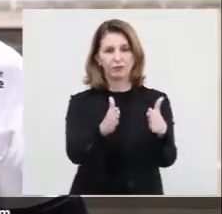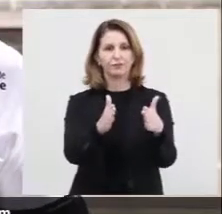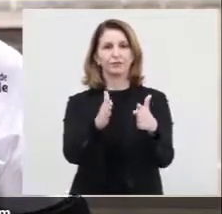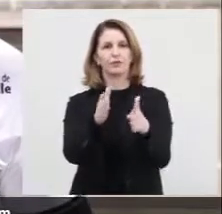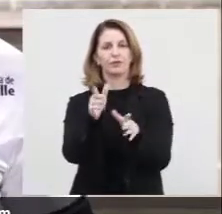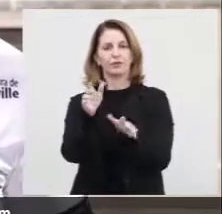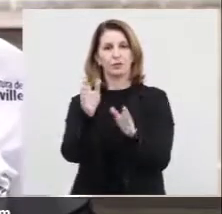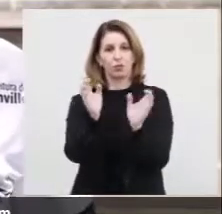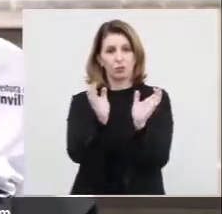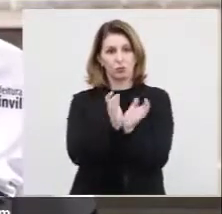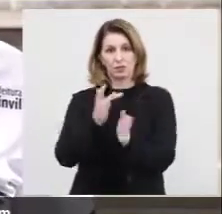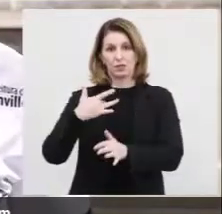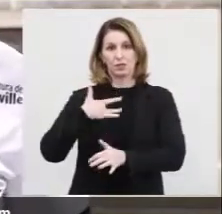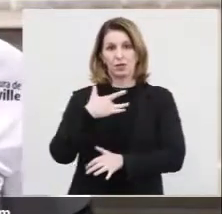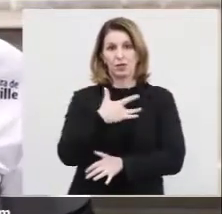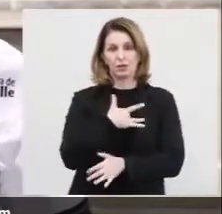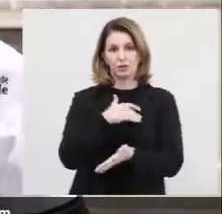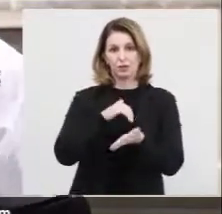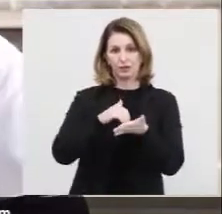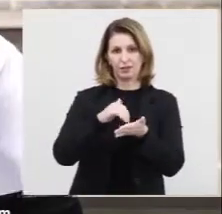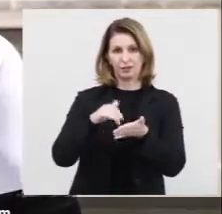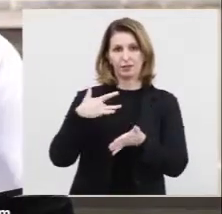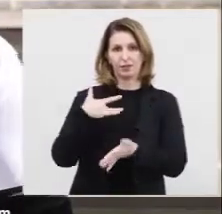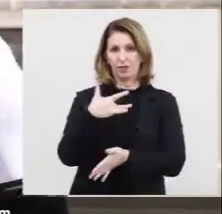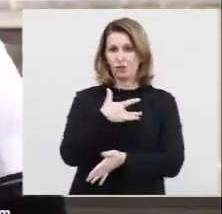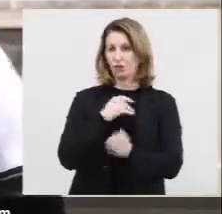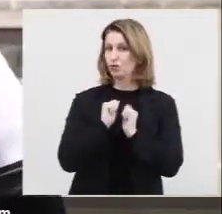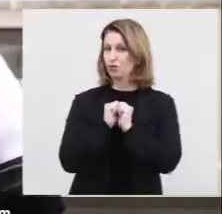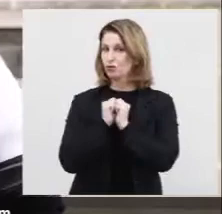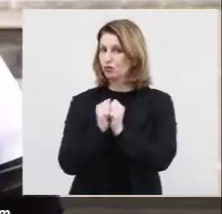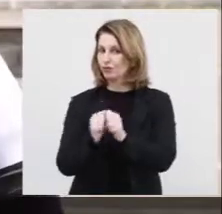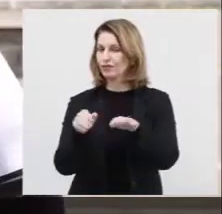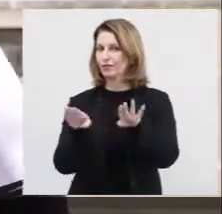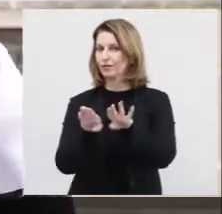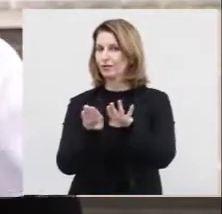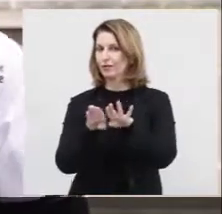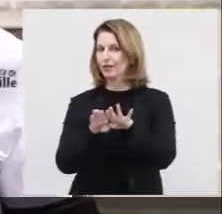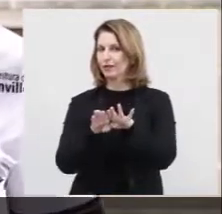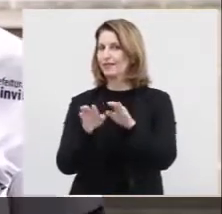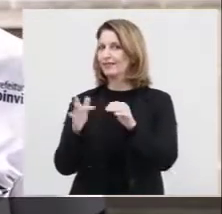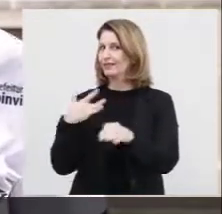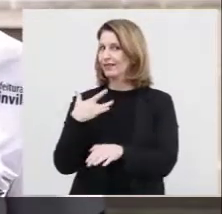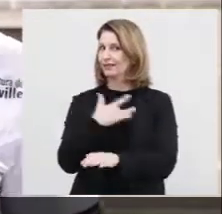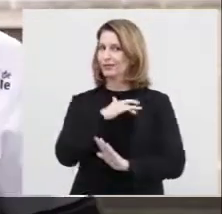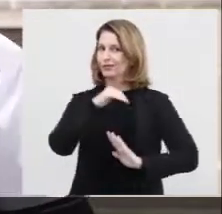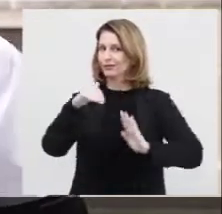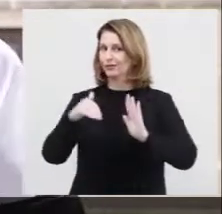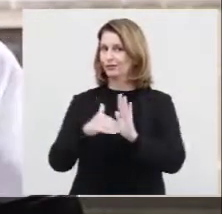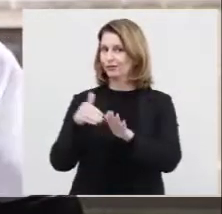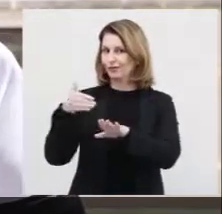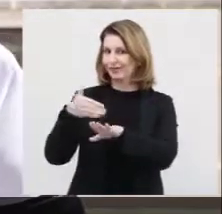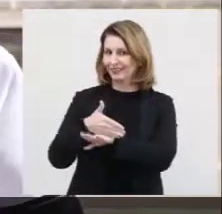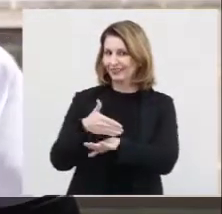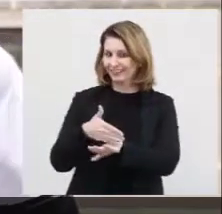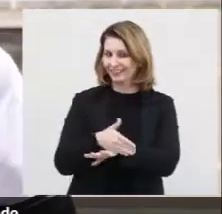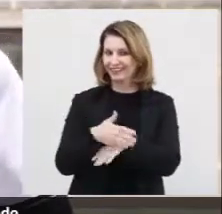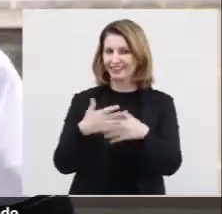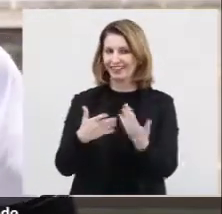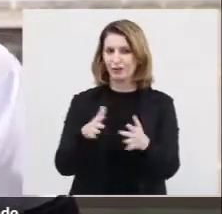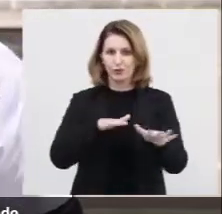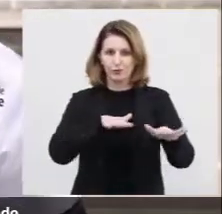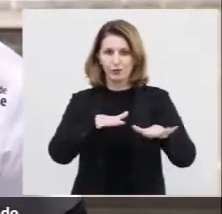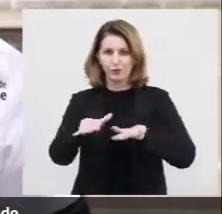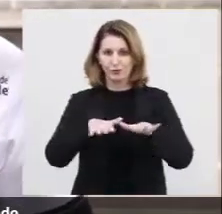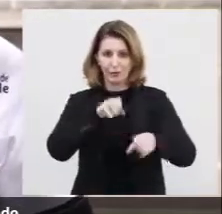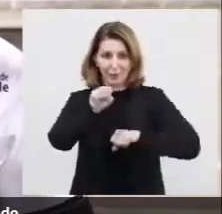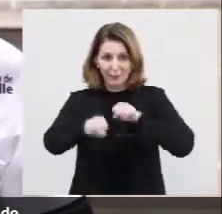Pessoal, a equipe de saúde da Secretaria de Saúde estará conosco também para garantir a saúde de todos os participantes. O